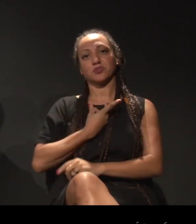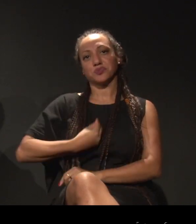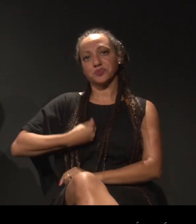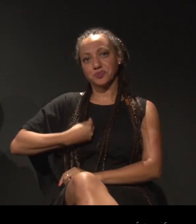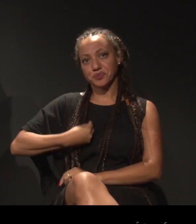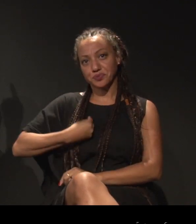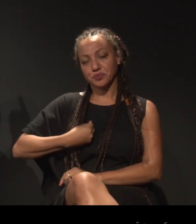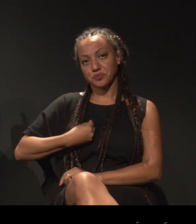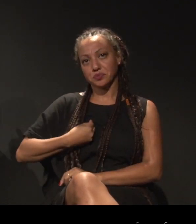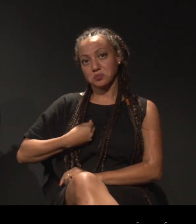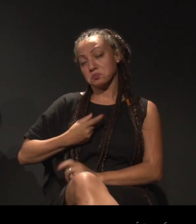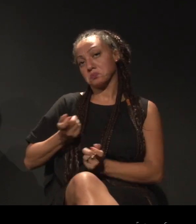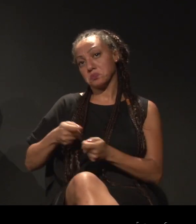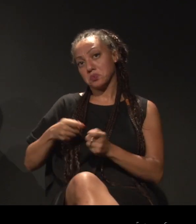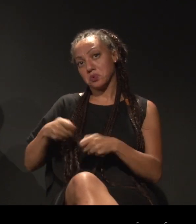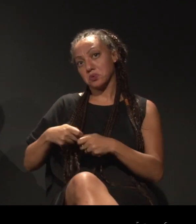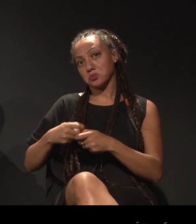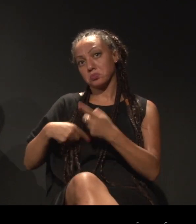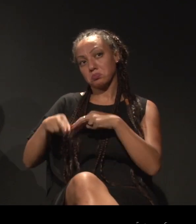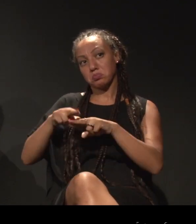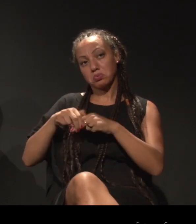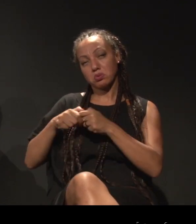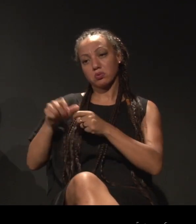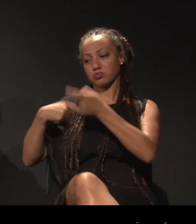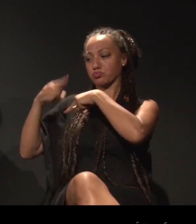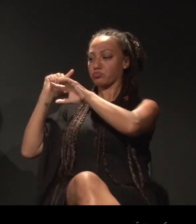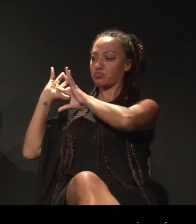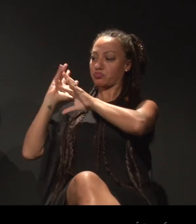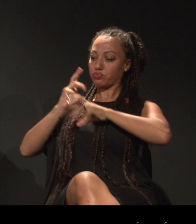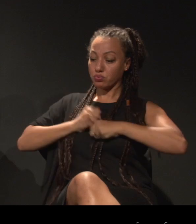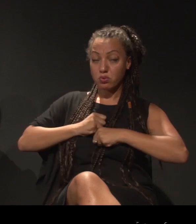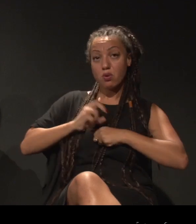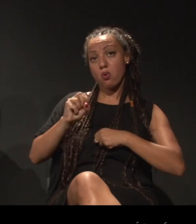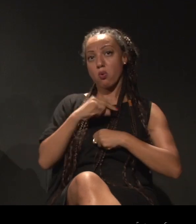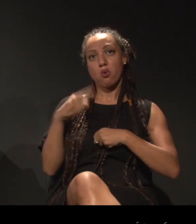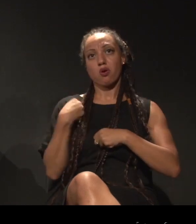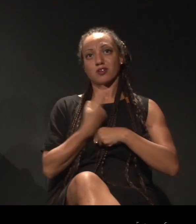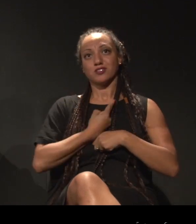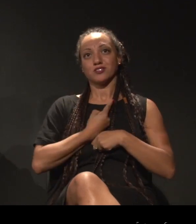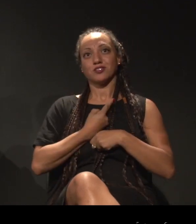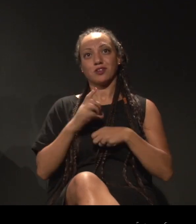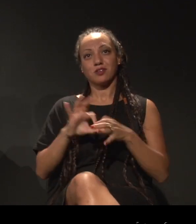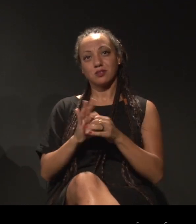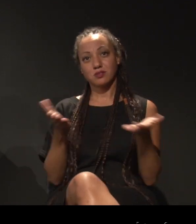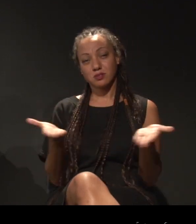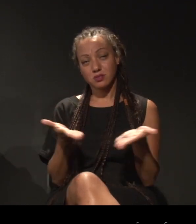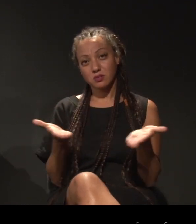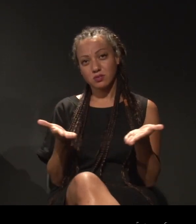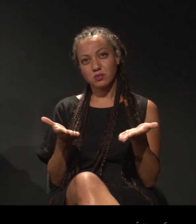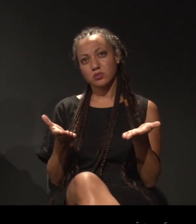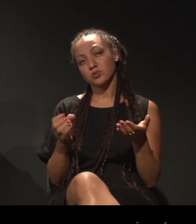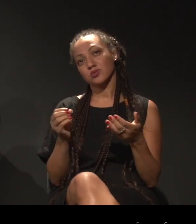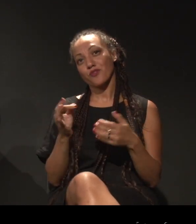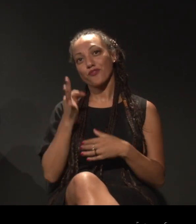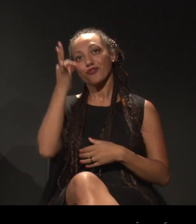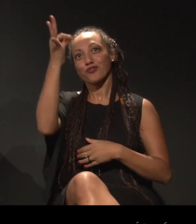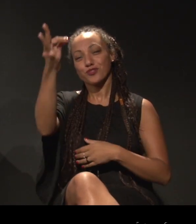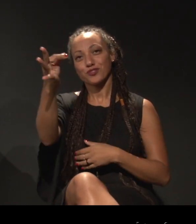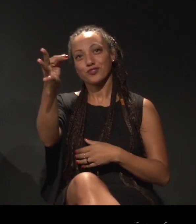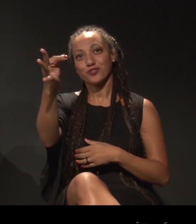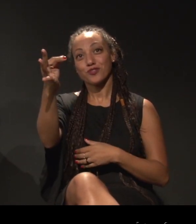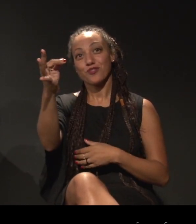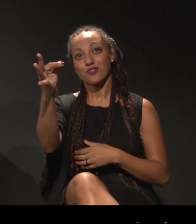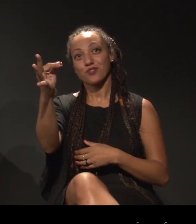seja através dos ancestrais seja através de nós contemporâneos futuros ancestrais